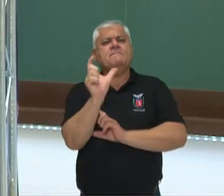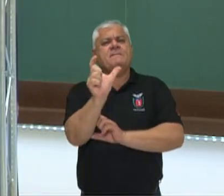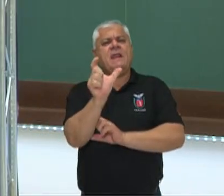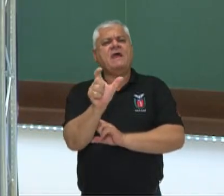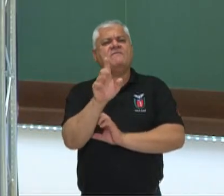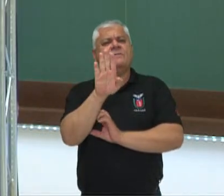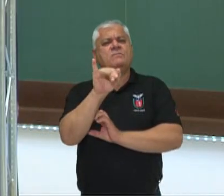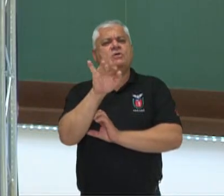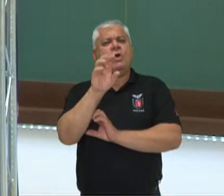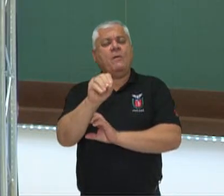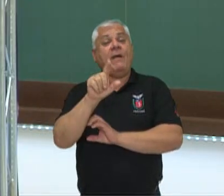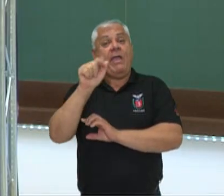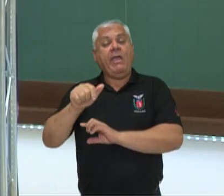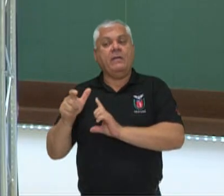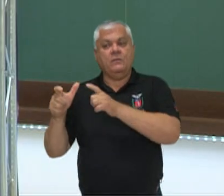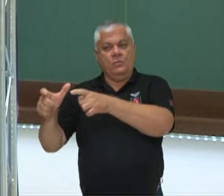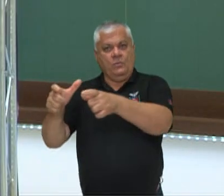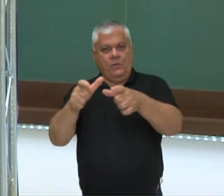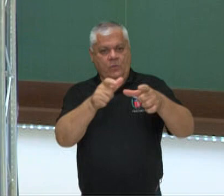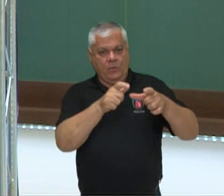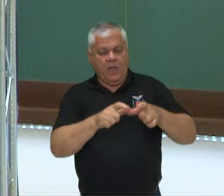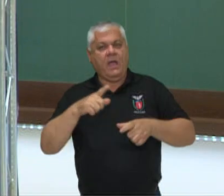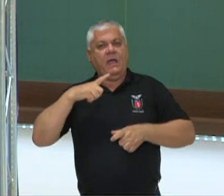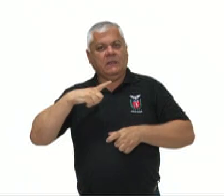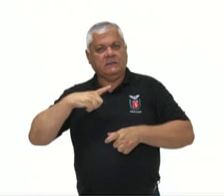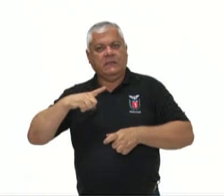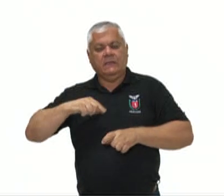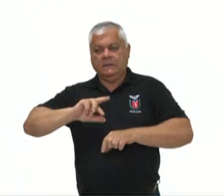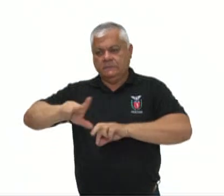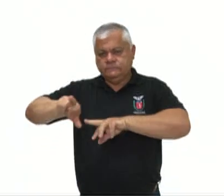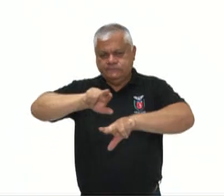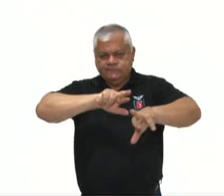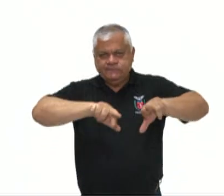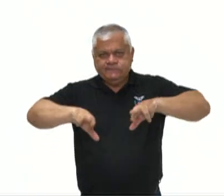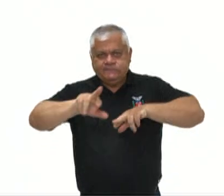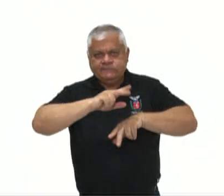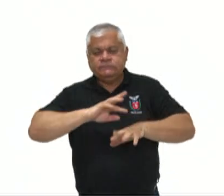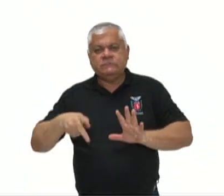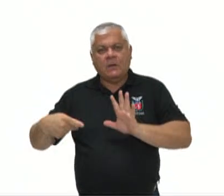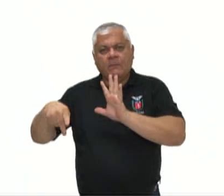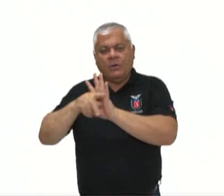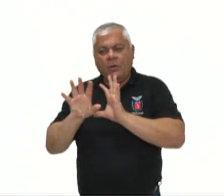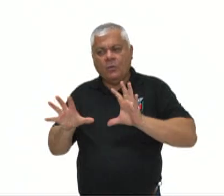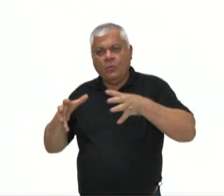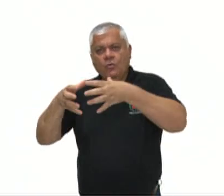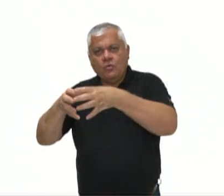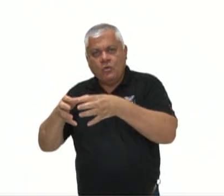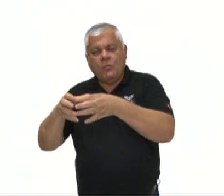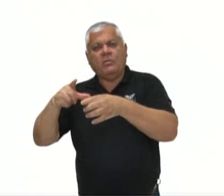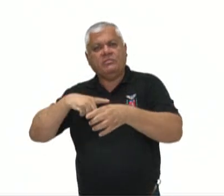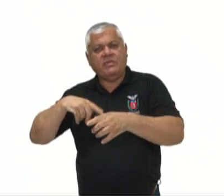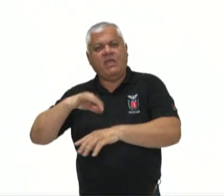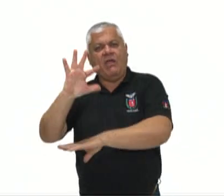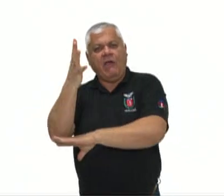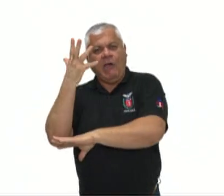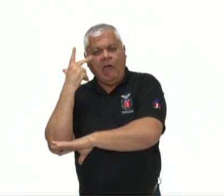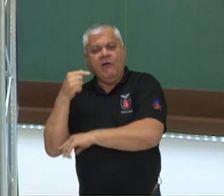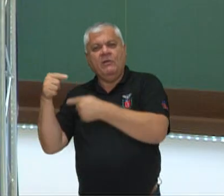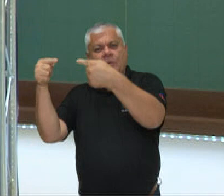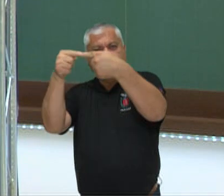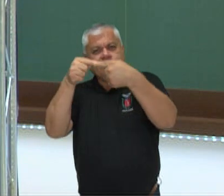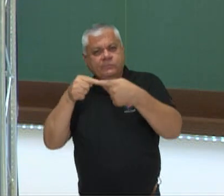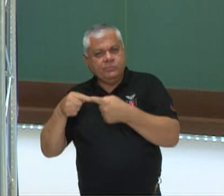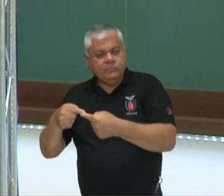terrestres, que são regiões que compreendem grandes ecossistemas constituídos por uma comunidade biológica com características semelhantes.